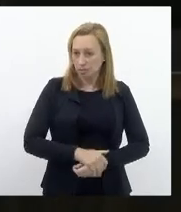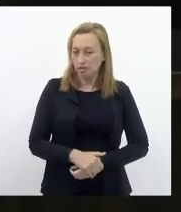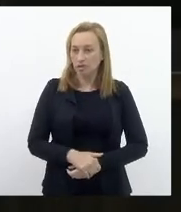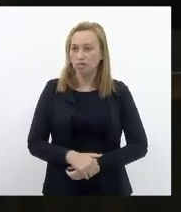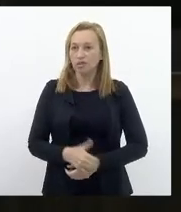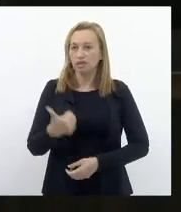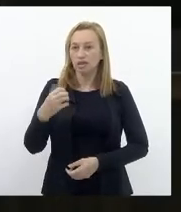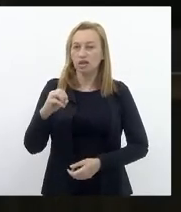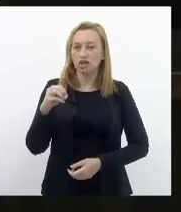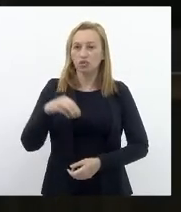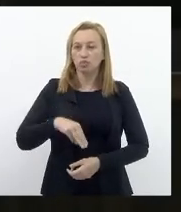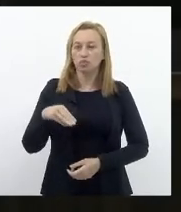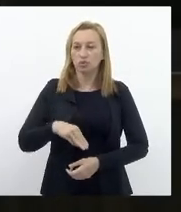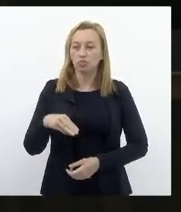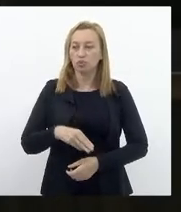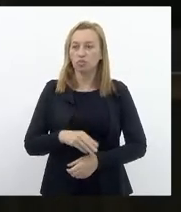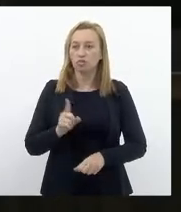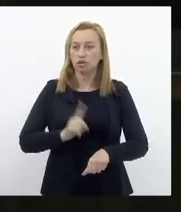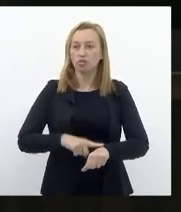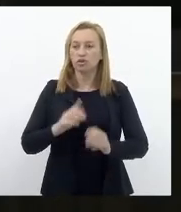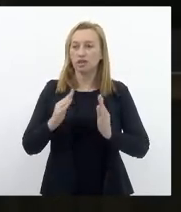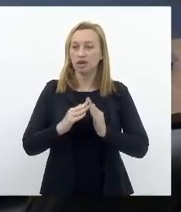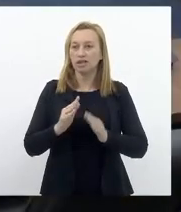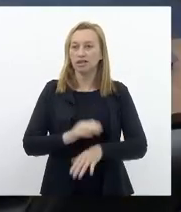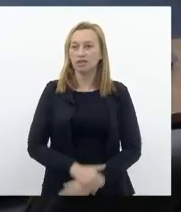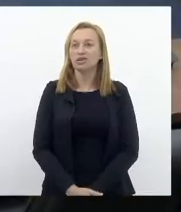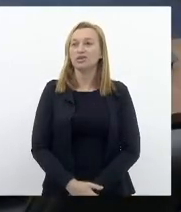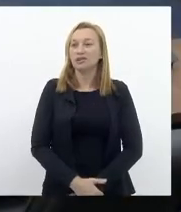Excelência Dispõe de 10 minutos No tempo regimental